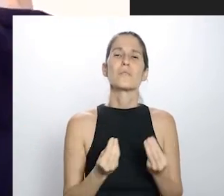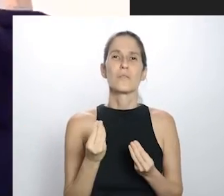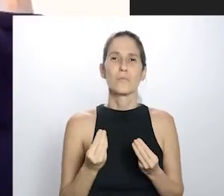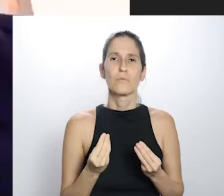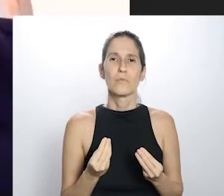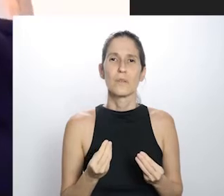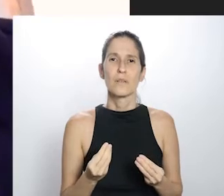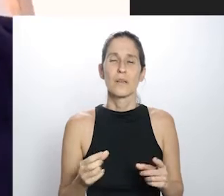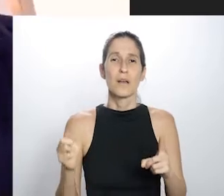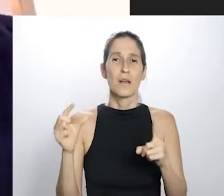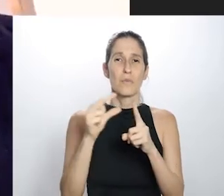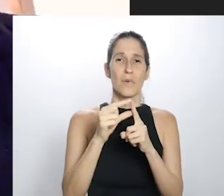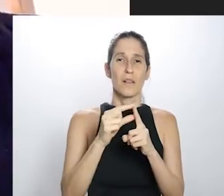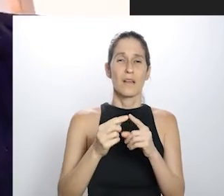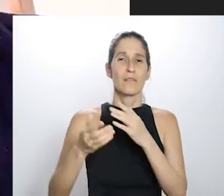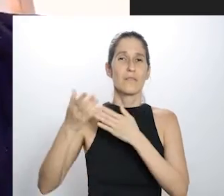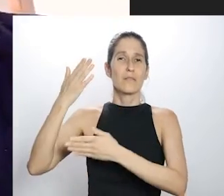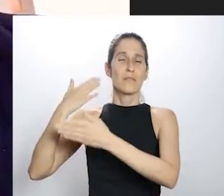vem do latim,